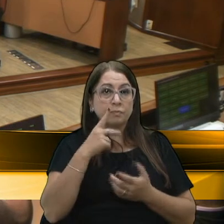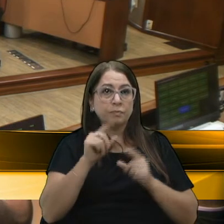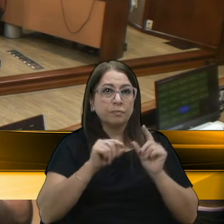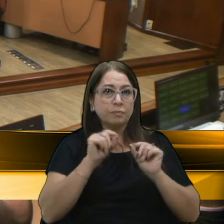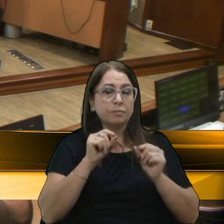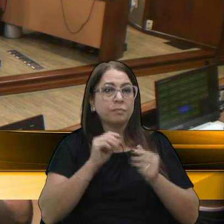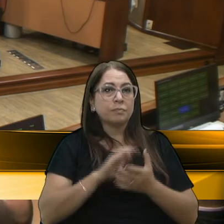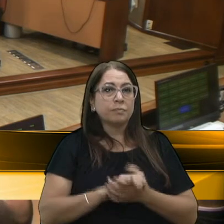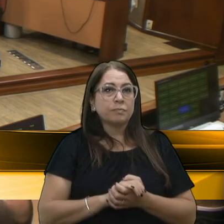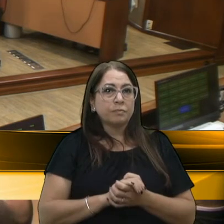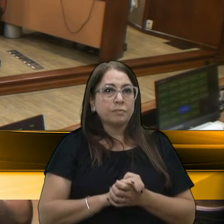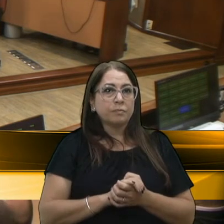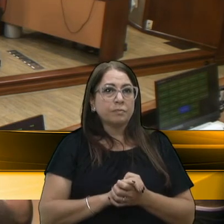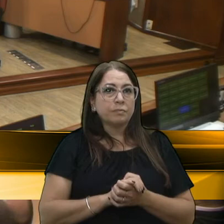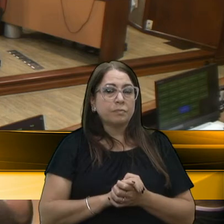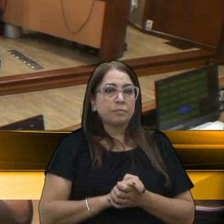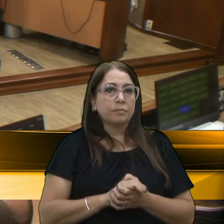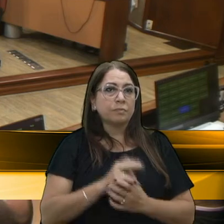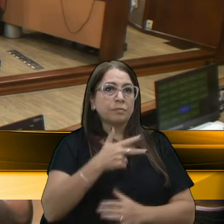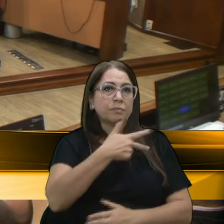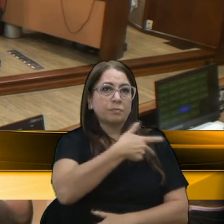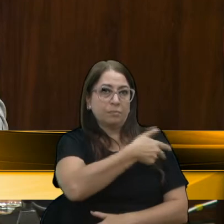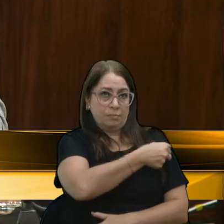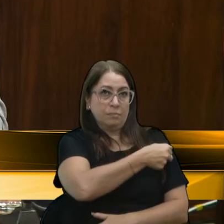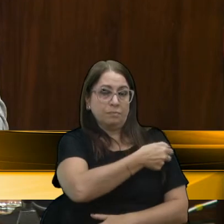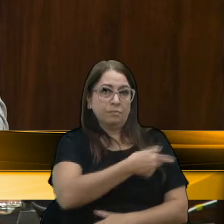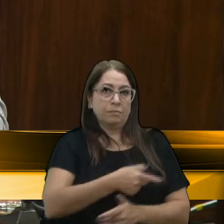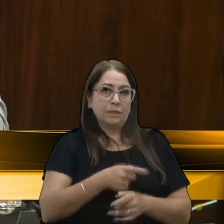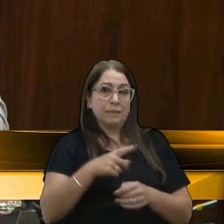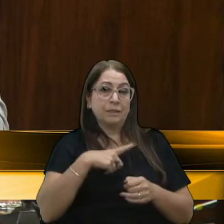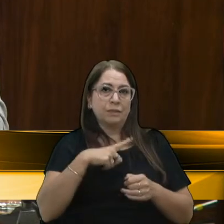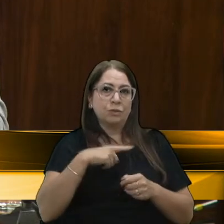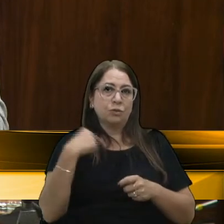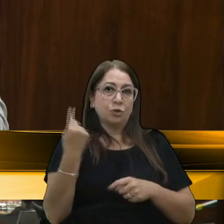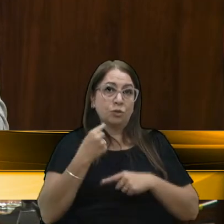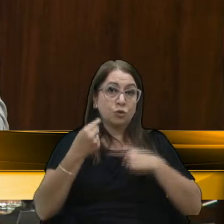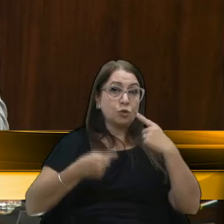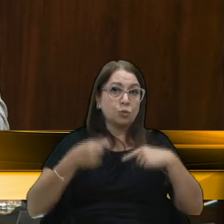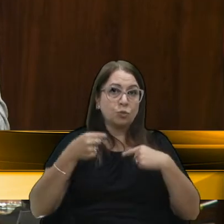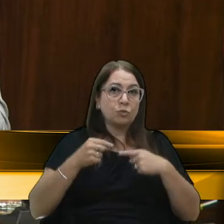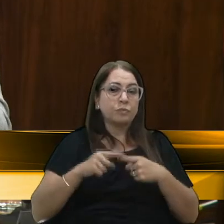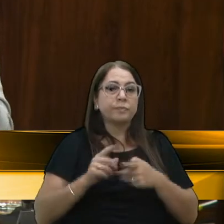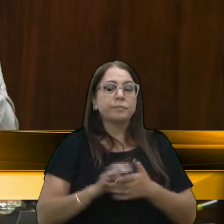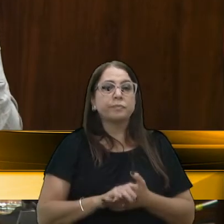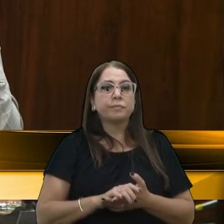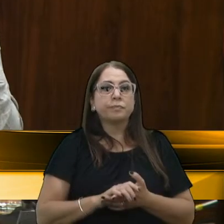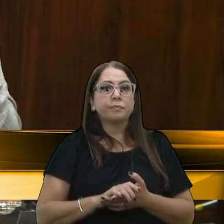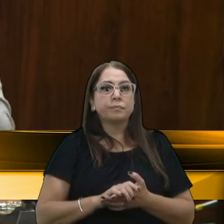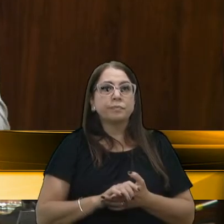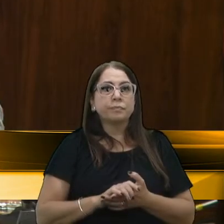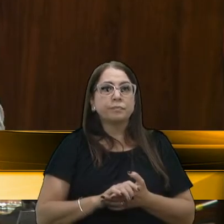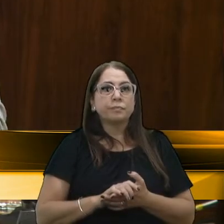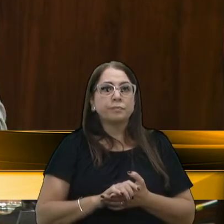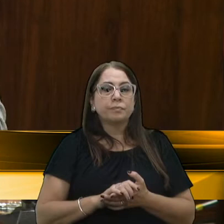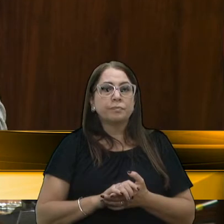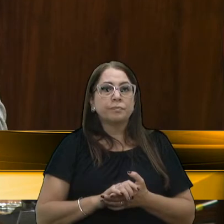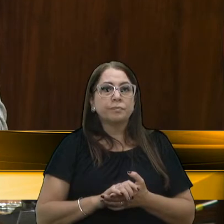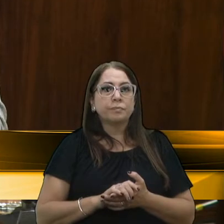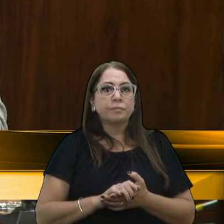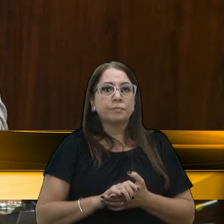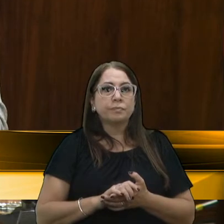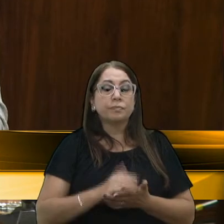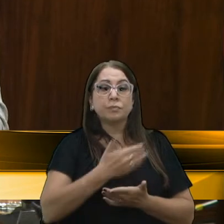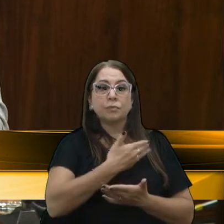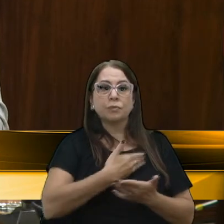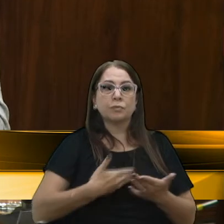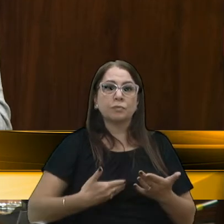a questão da vacinação. Nós estamos discutindo aqui uma medida do governo